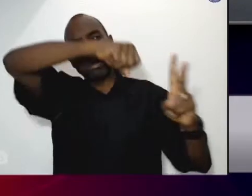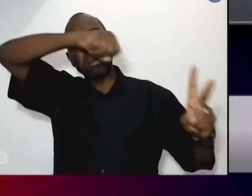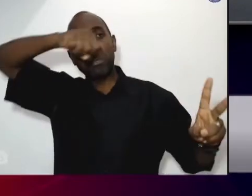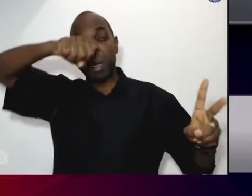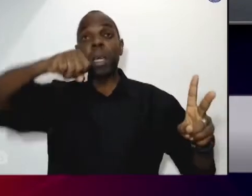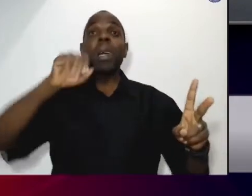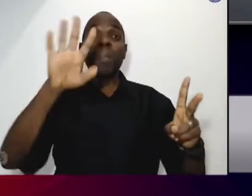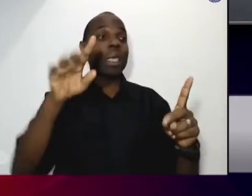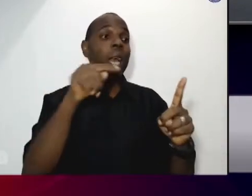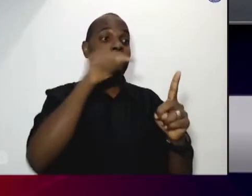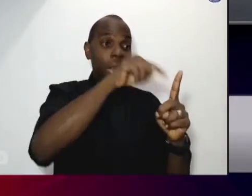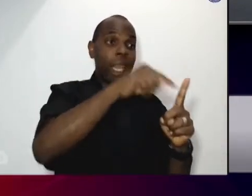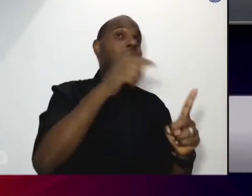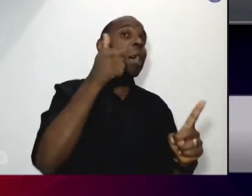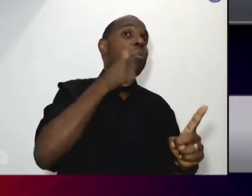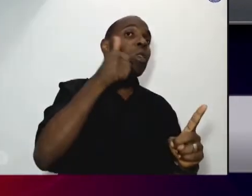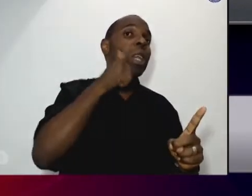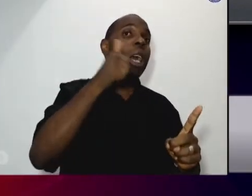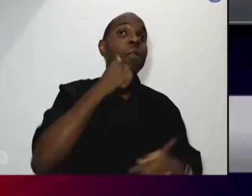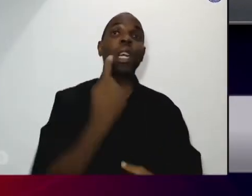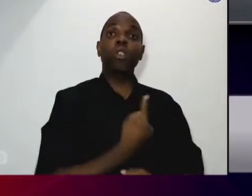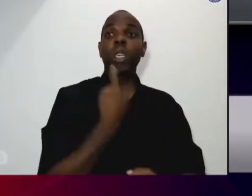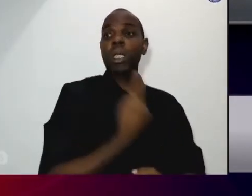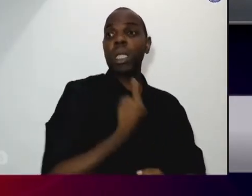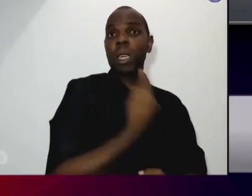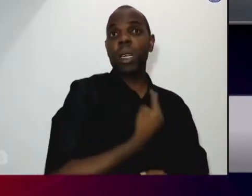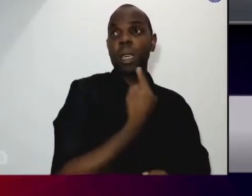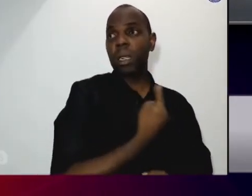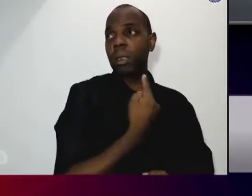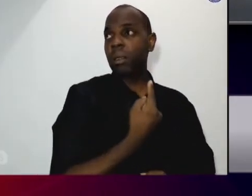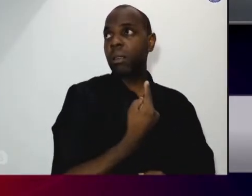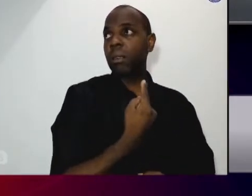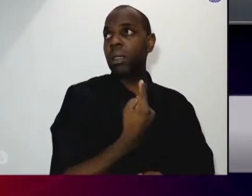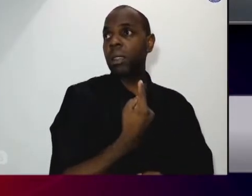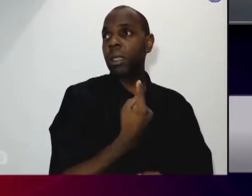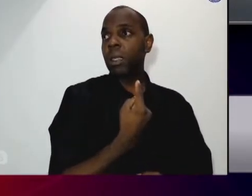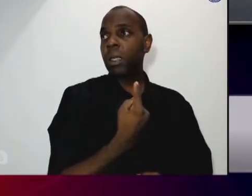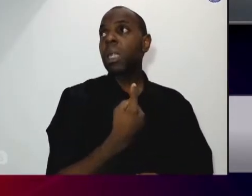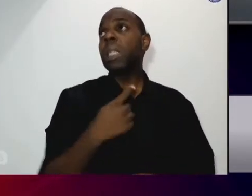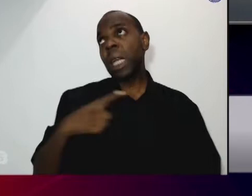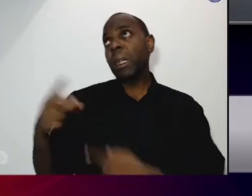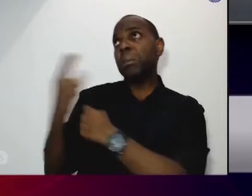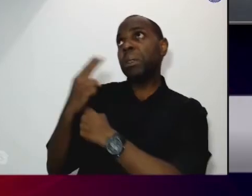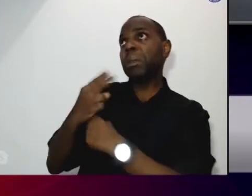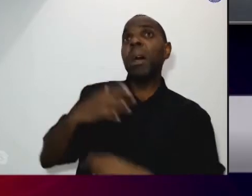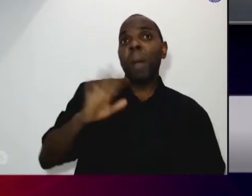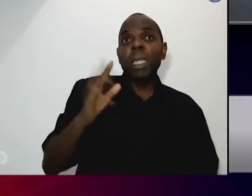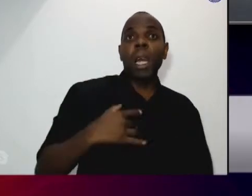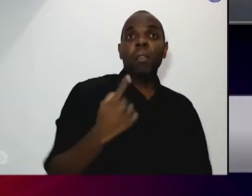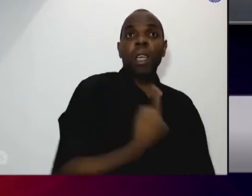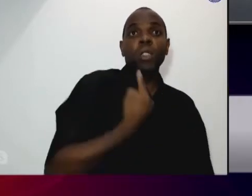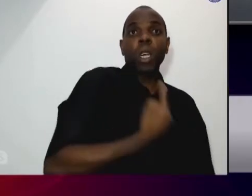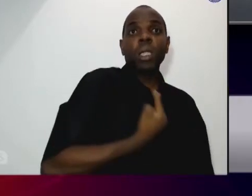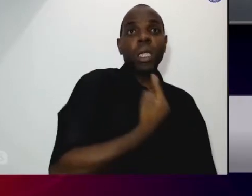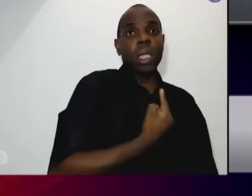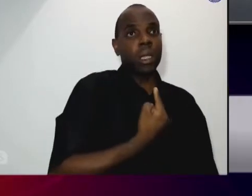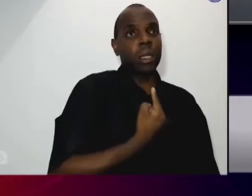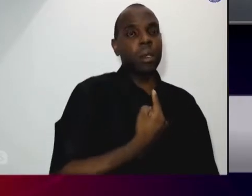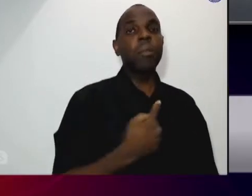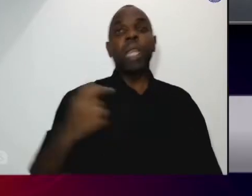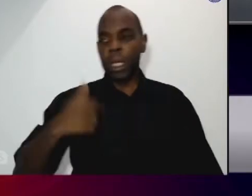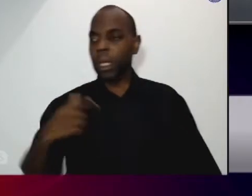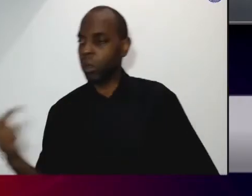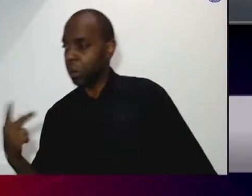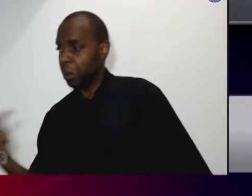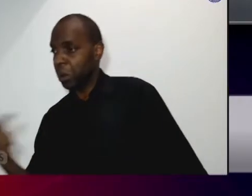Então a Patrulha Maria da Penha veio para poder fiscalizar para poder cuidar dessa mulher após ela